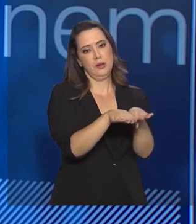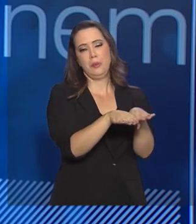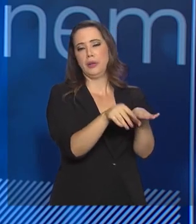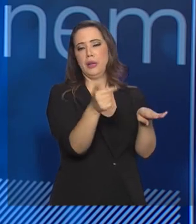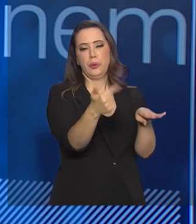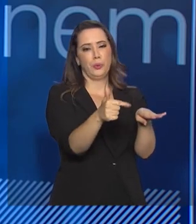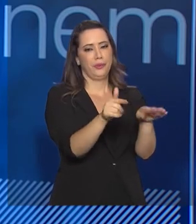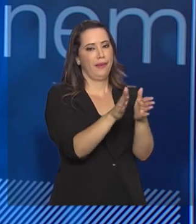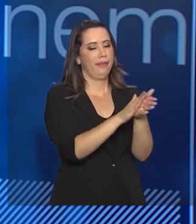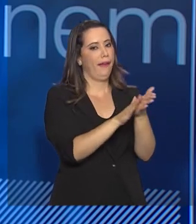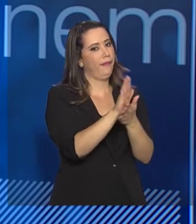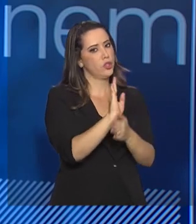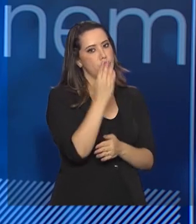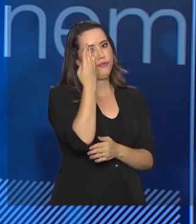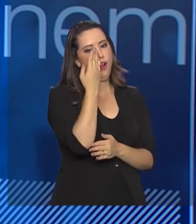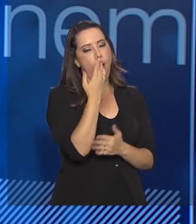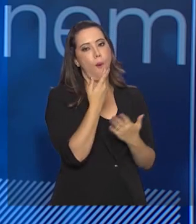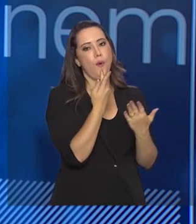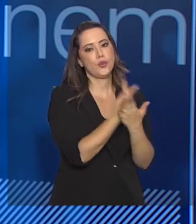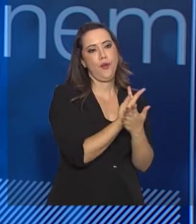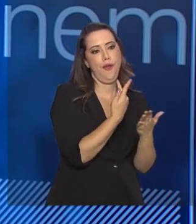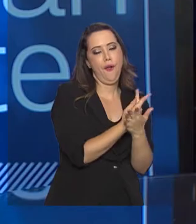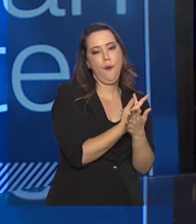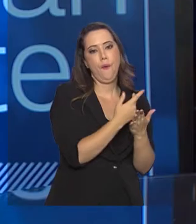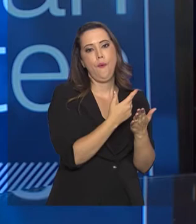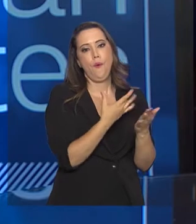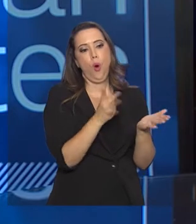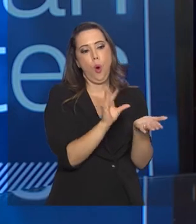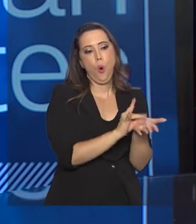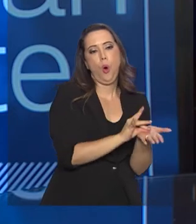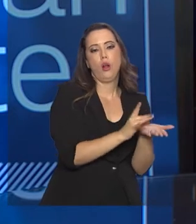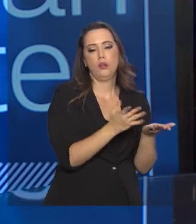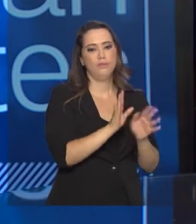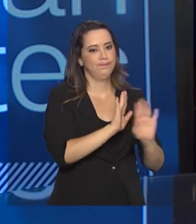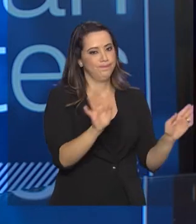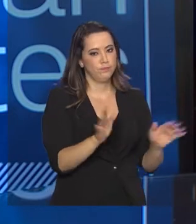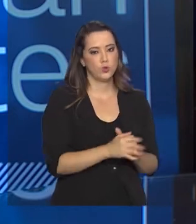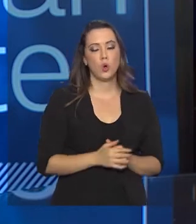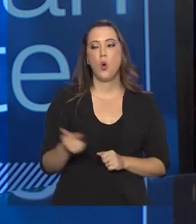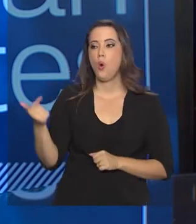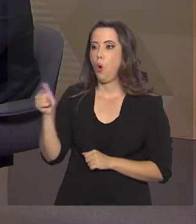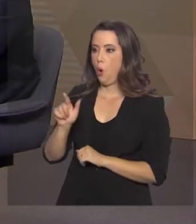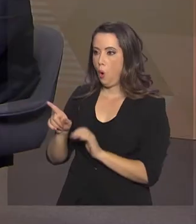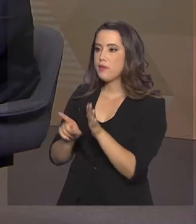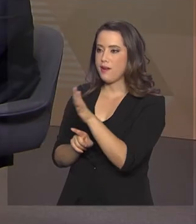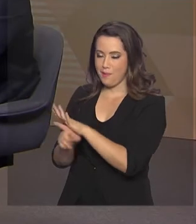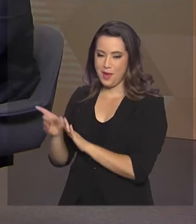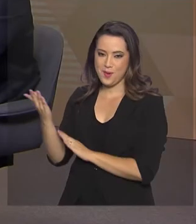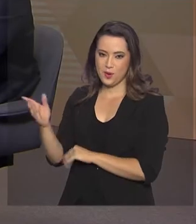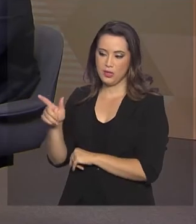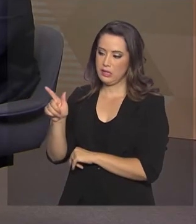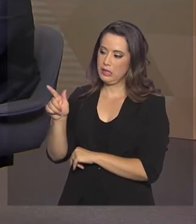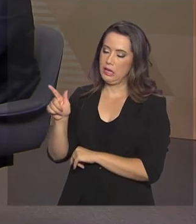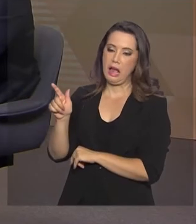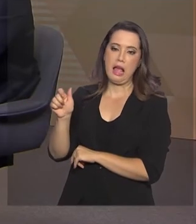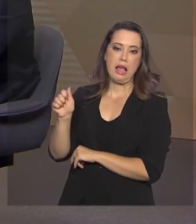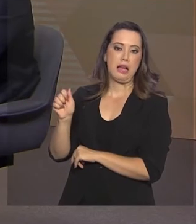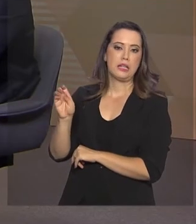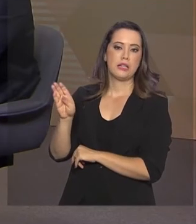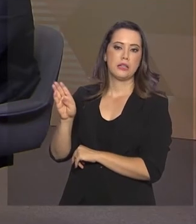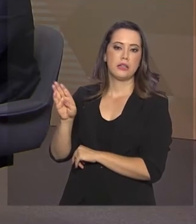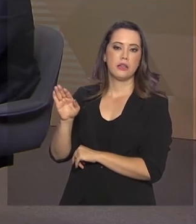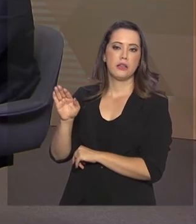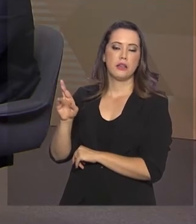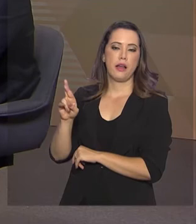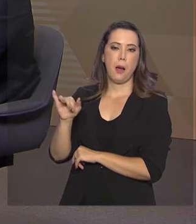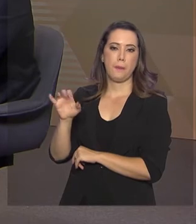fraude na prova. Vamos então a mais uma pergunta. Desta vez é do Gabriel Rodrigues. Ele